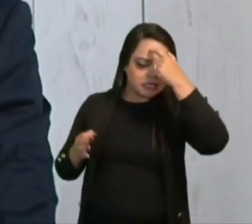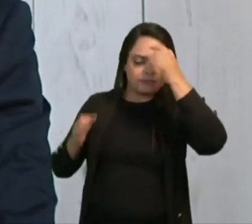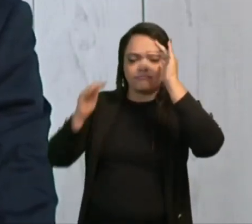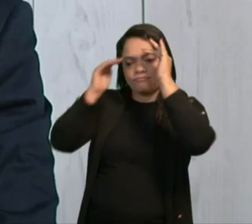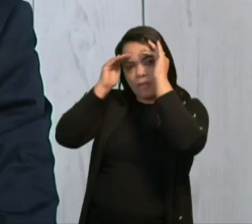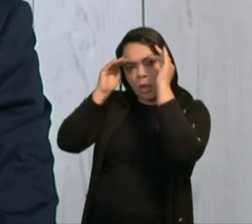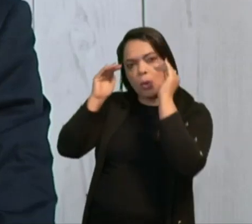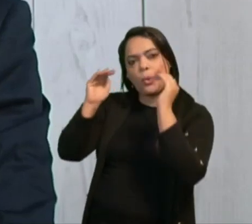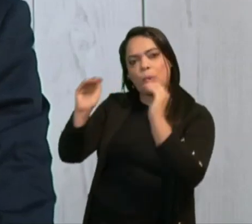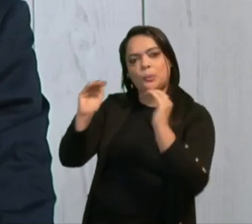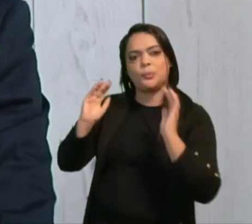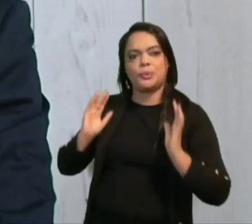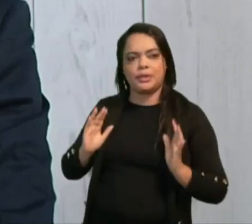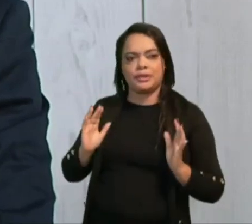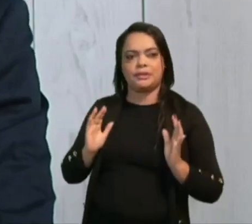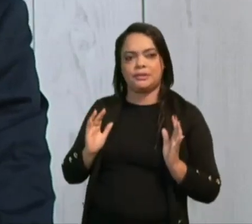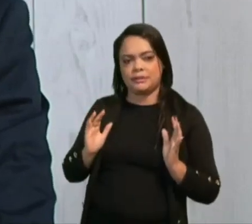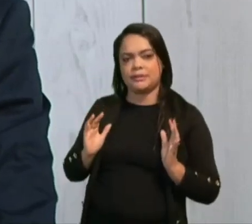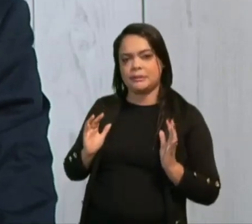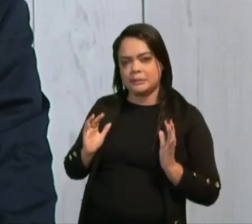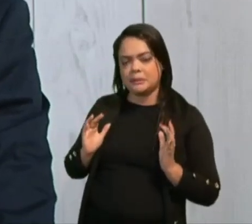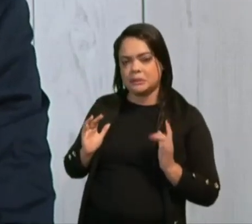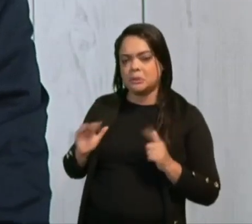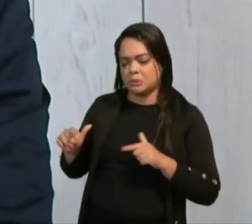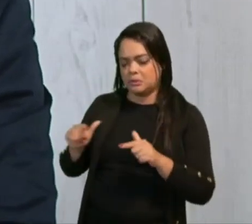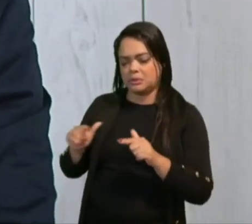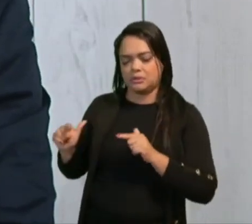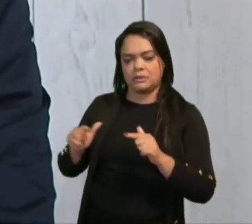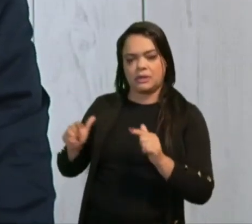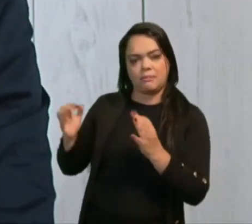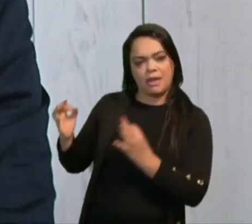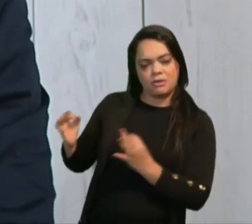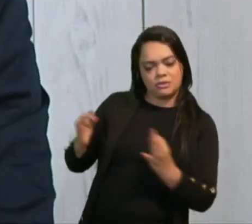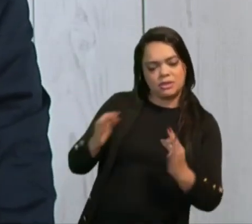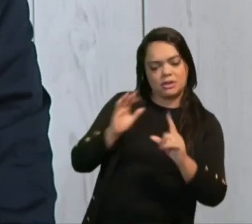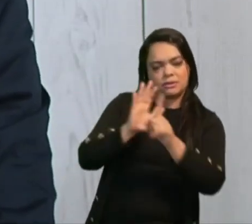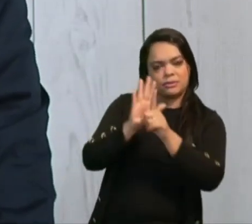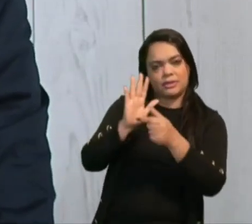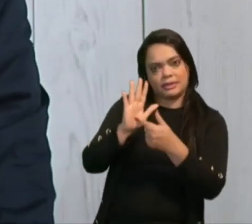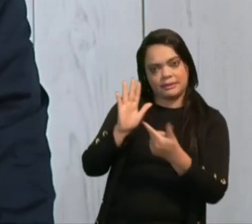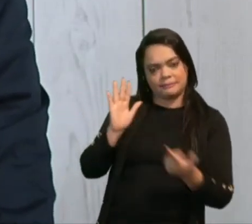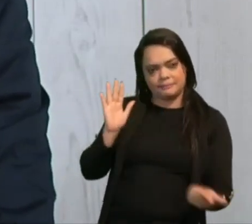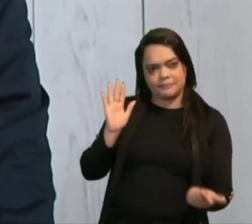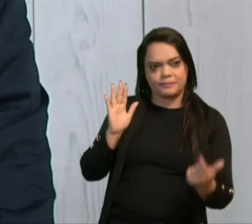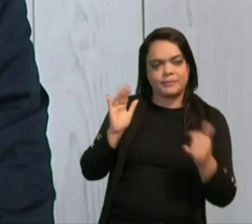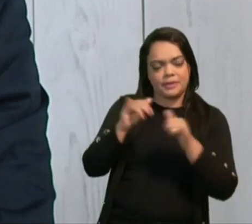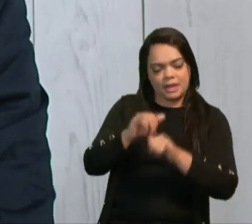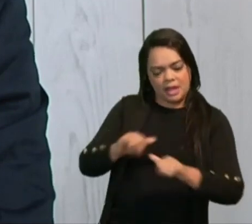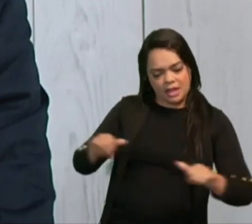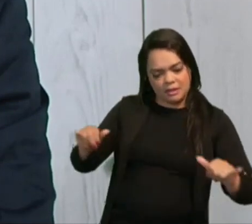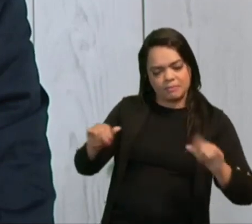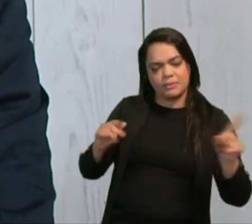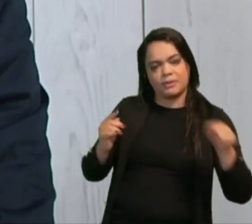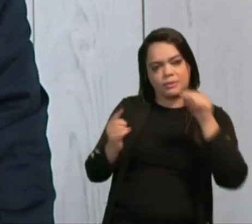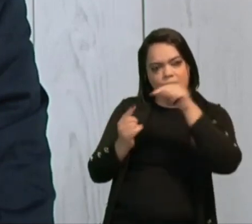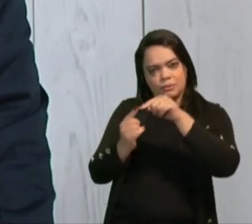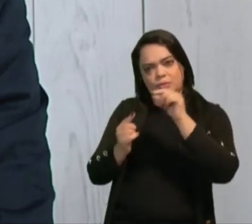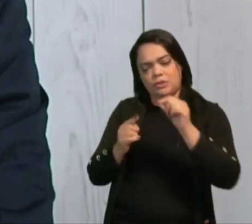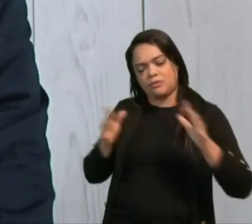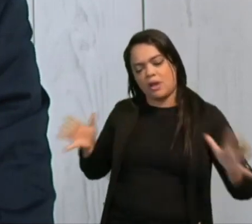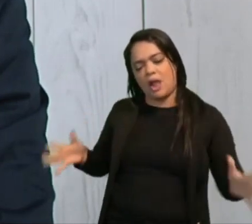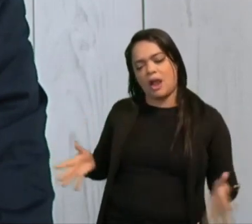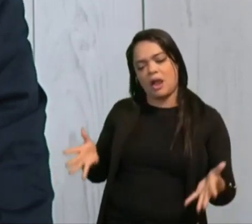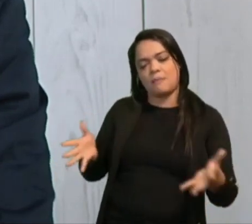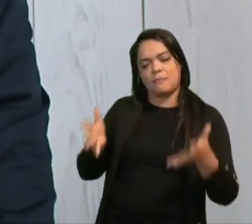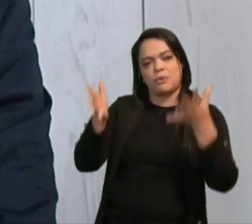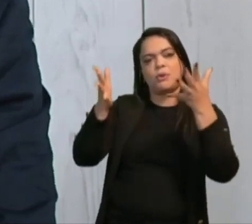cumprir aquela obrigação legal. Então, a campanha também visa promover